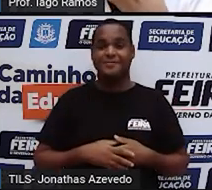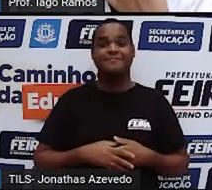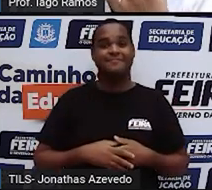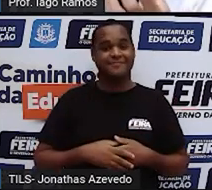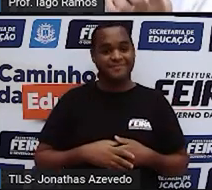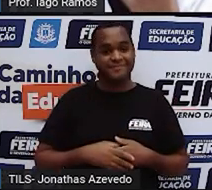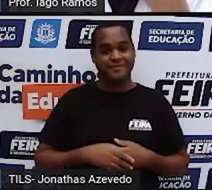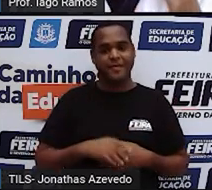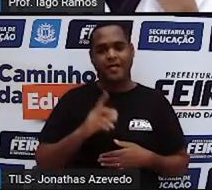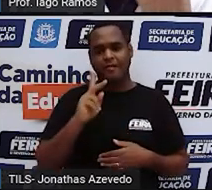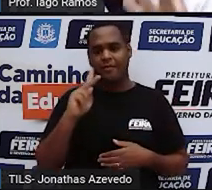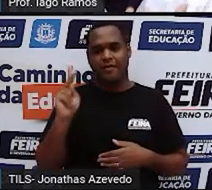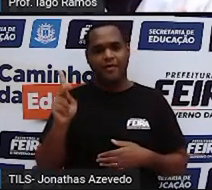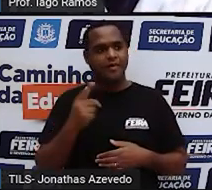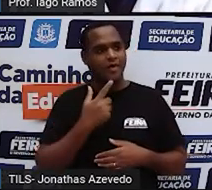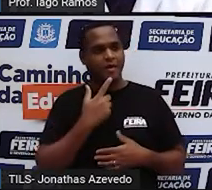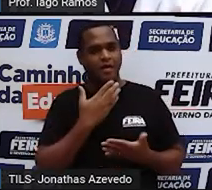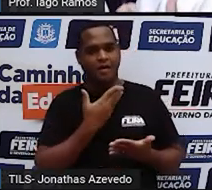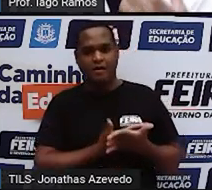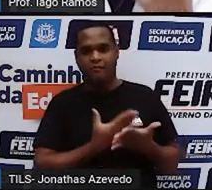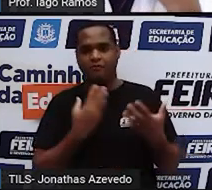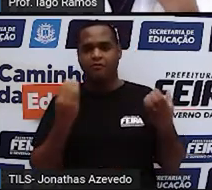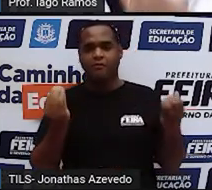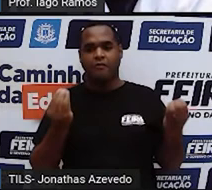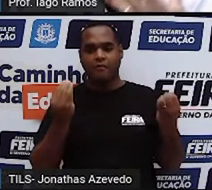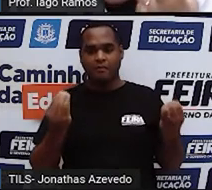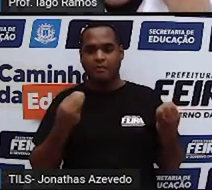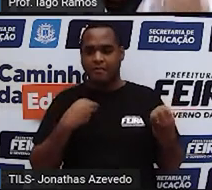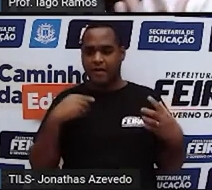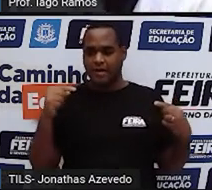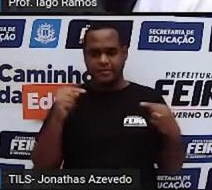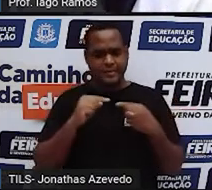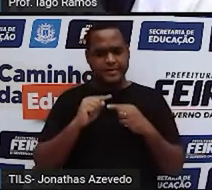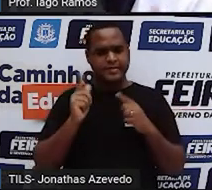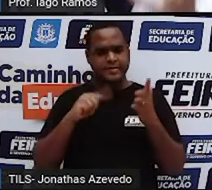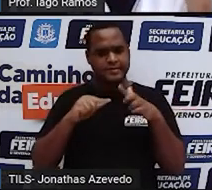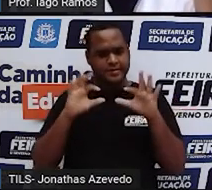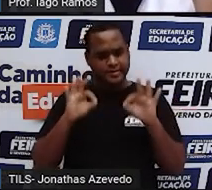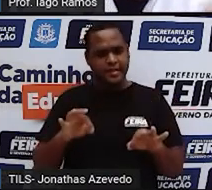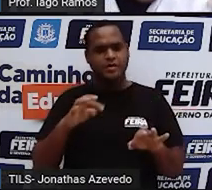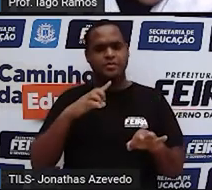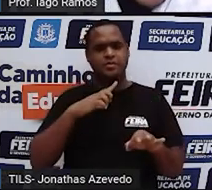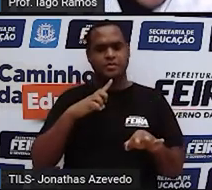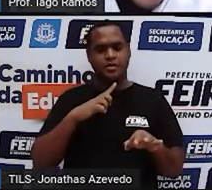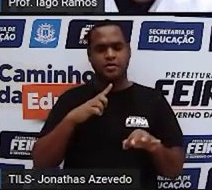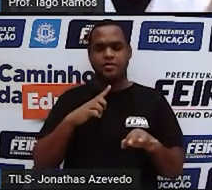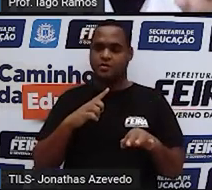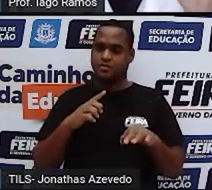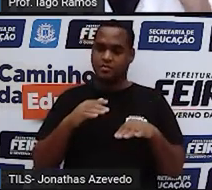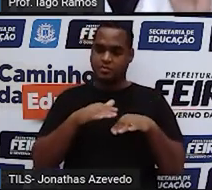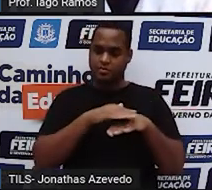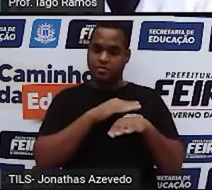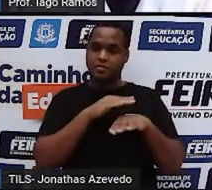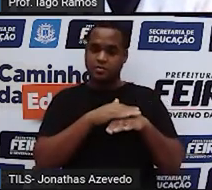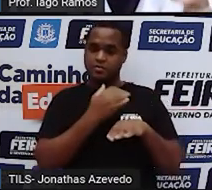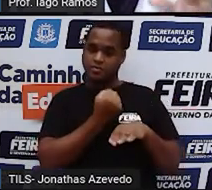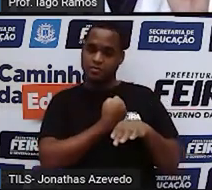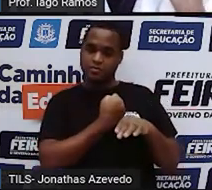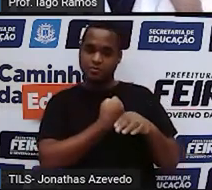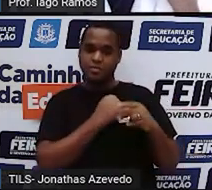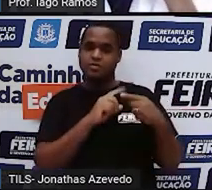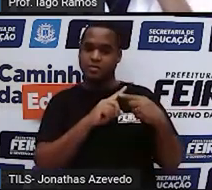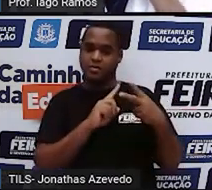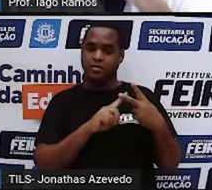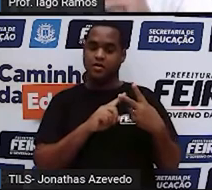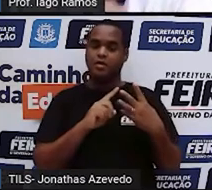Professor, como assim, professor? Saiu desse jeito mesmo. Os dois primeiros, o número do meu